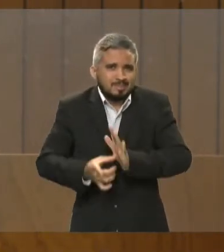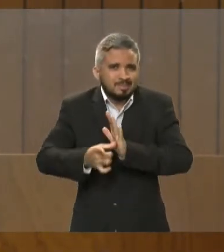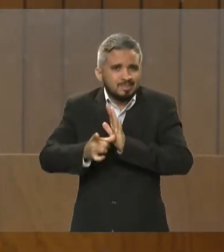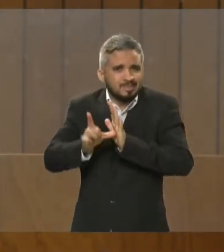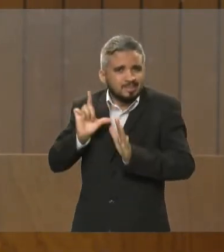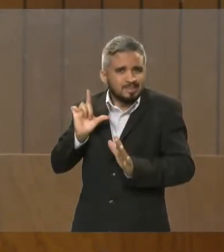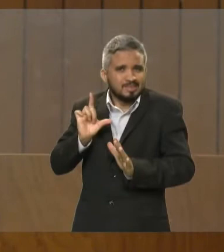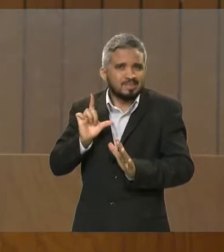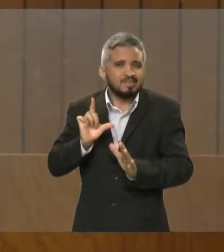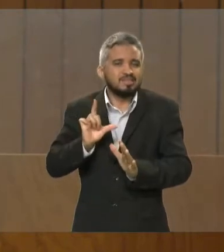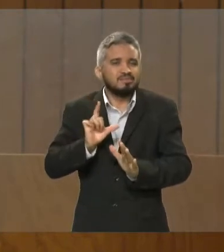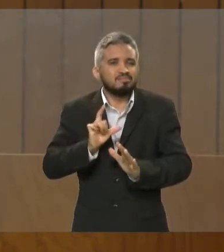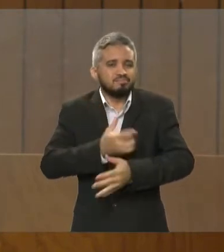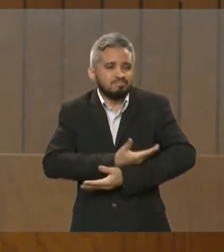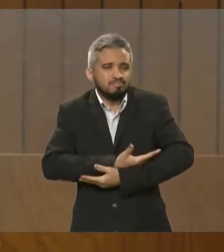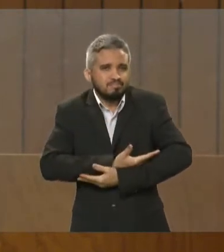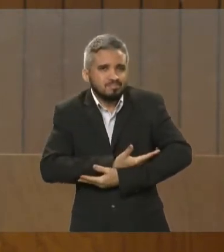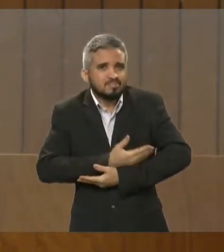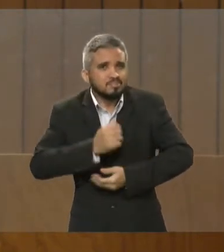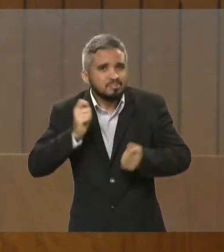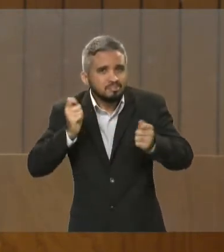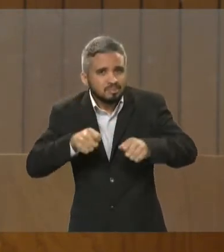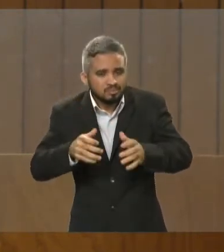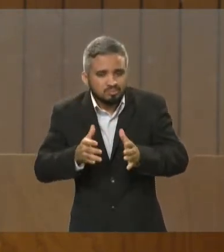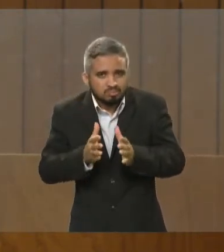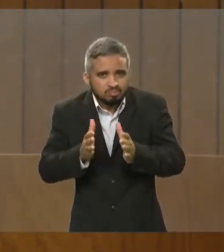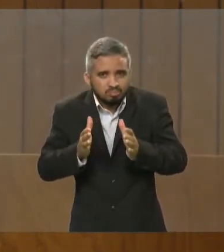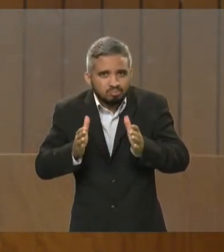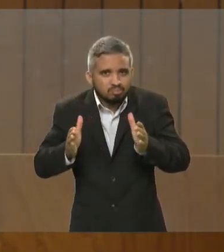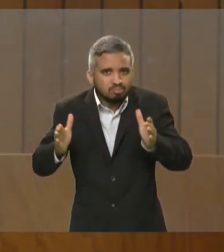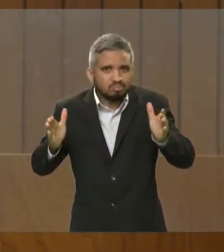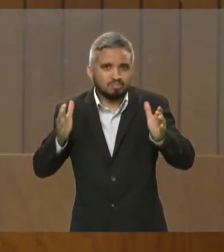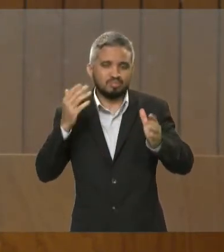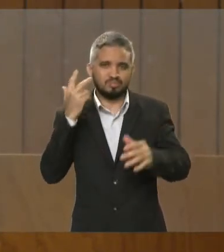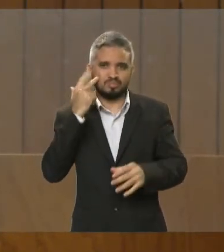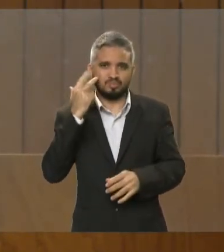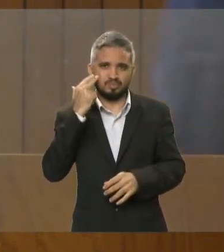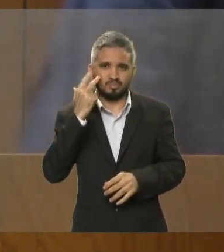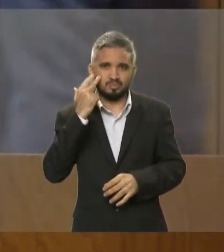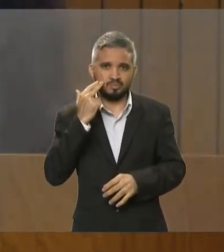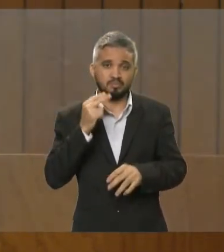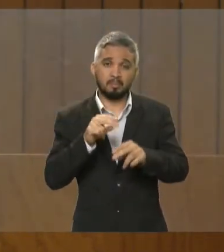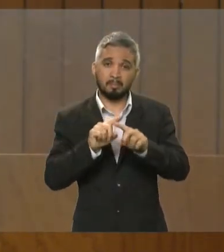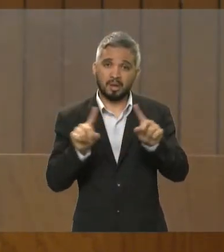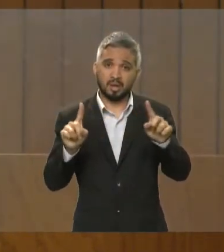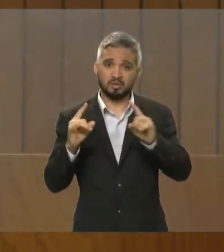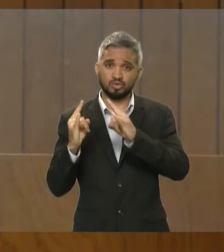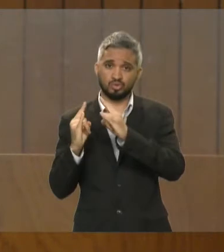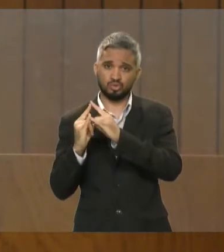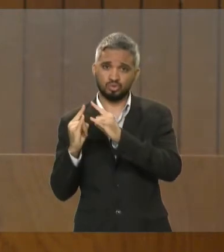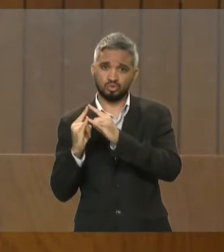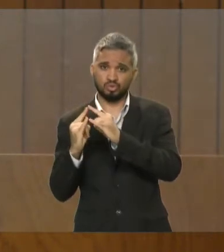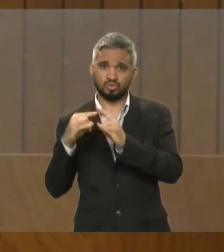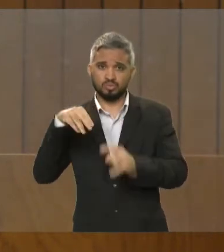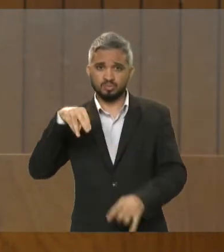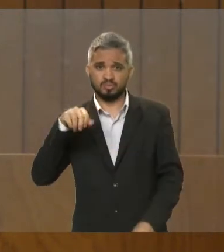uma vida normal. E o Instituto Manuela vem, então, suprindo essa lacuna,